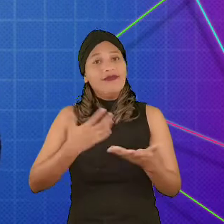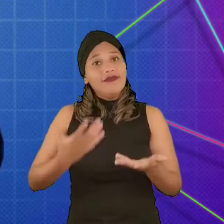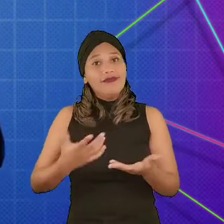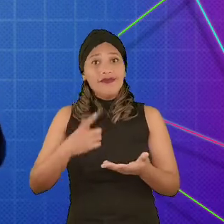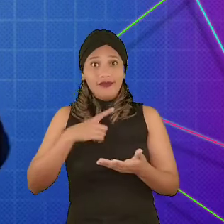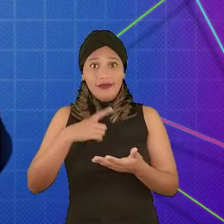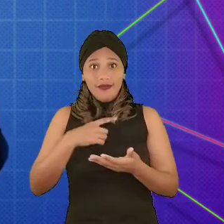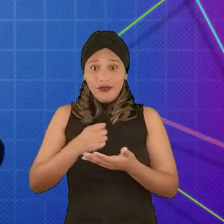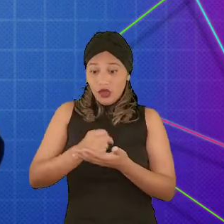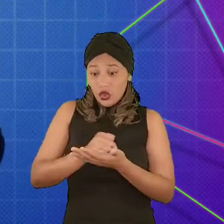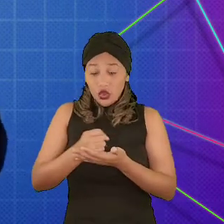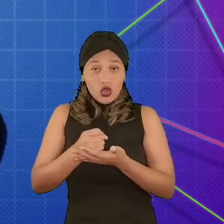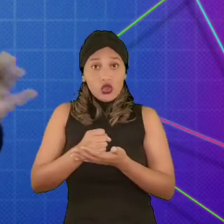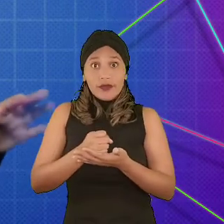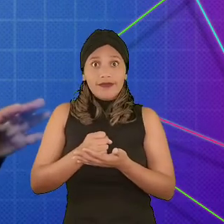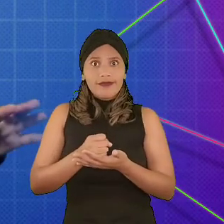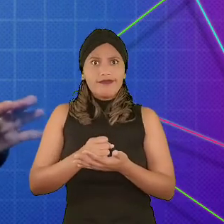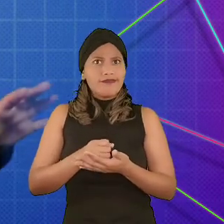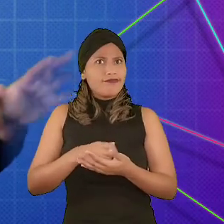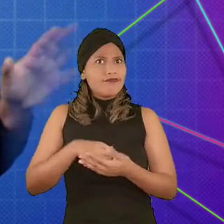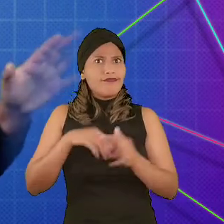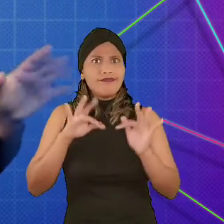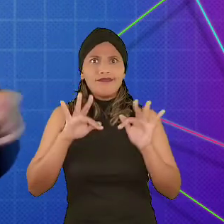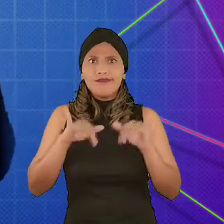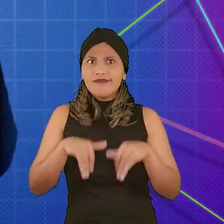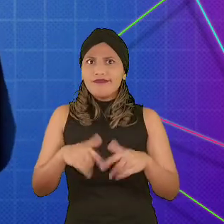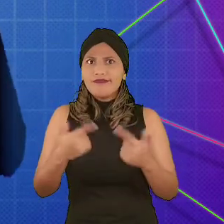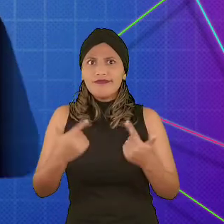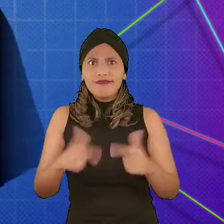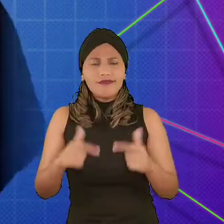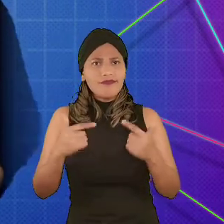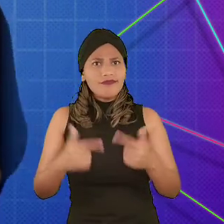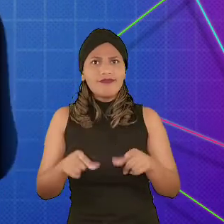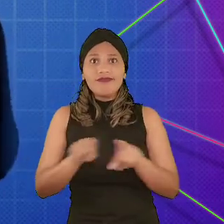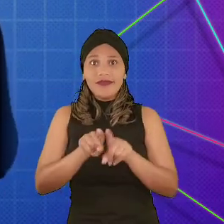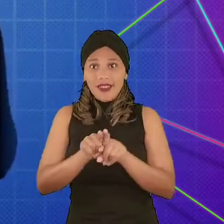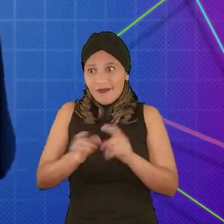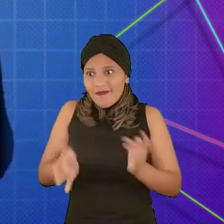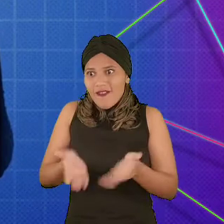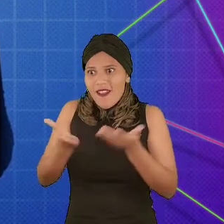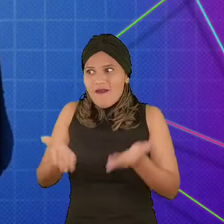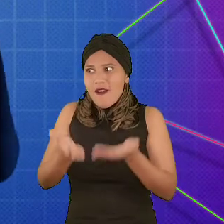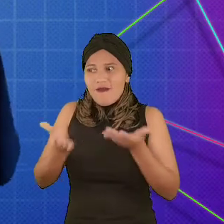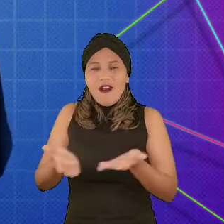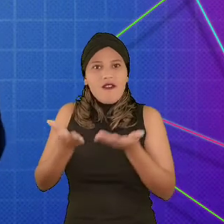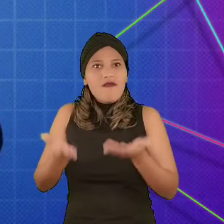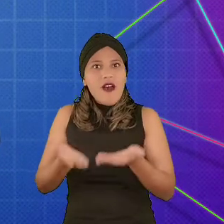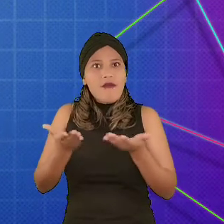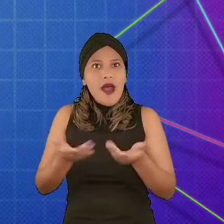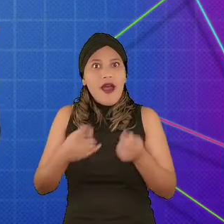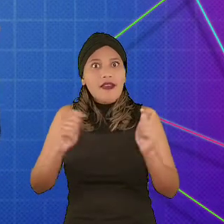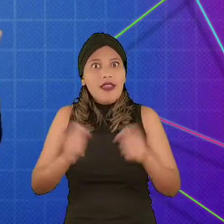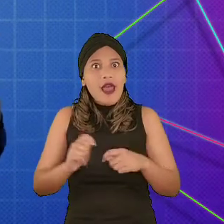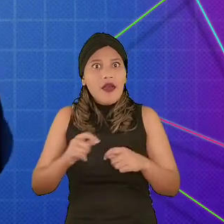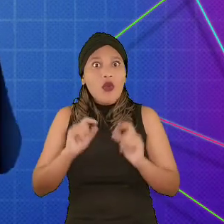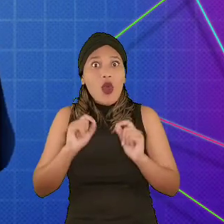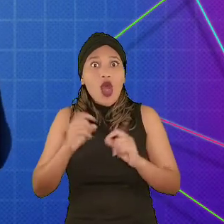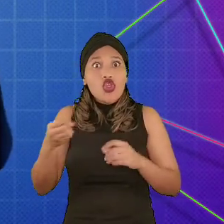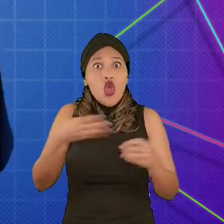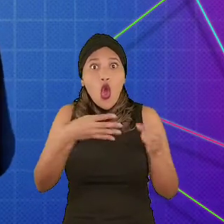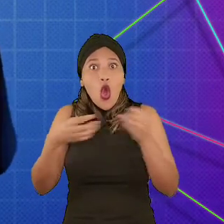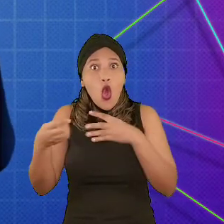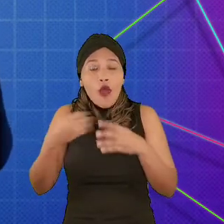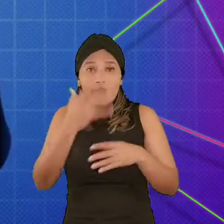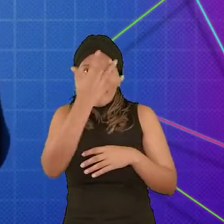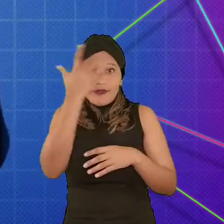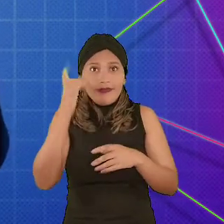Tem jogo que tem game mod que não acaba mais e isso também aumenta o engajamento da comunidade com o jogo, podendo até atrair novos